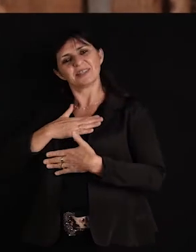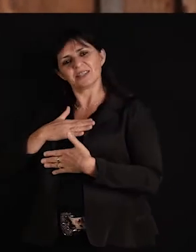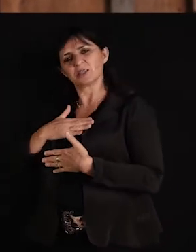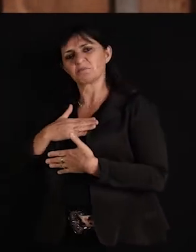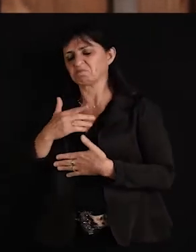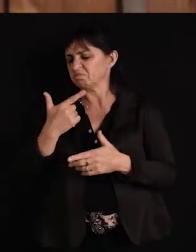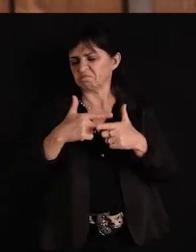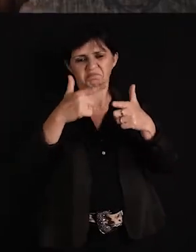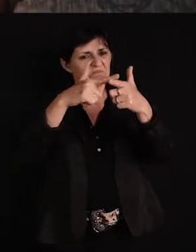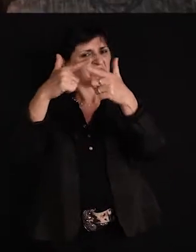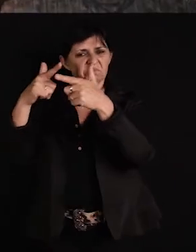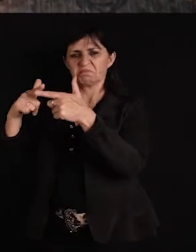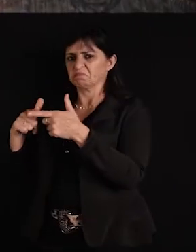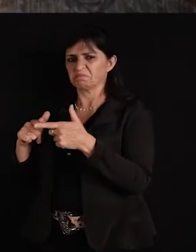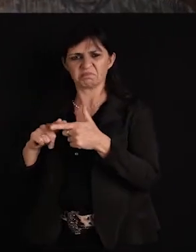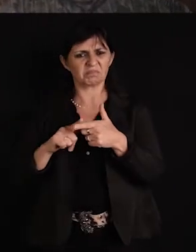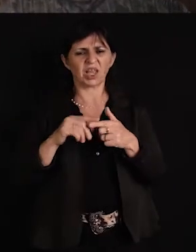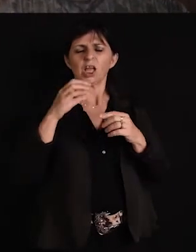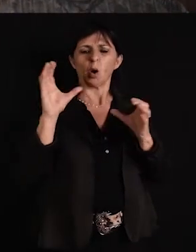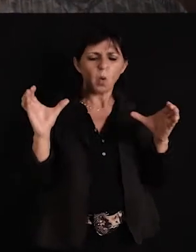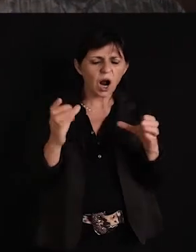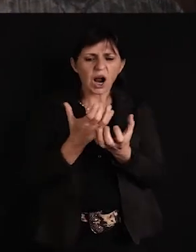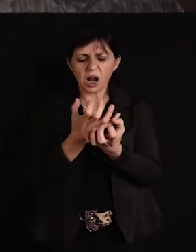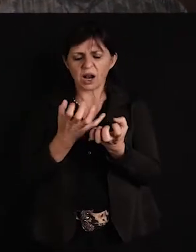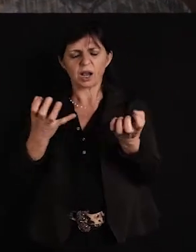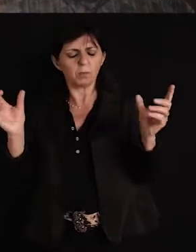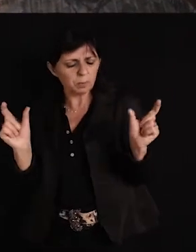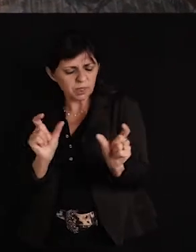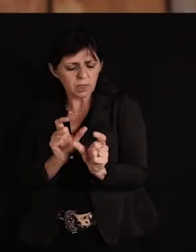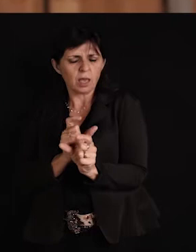Não importa se o campo era pequeno,